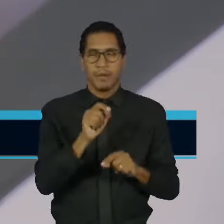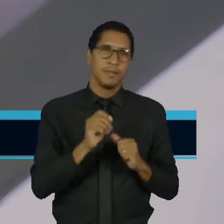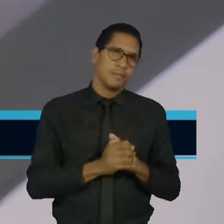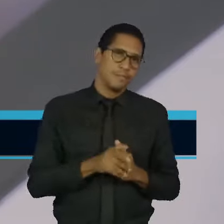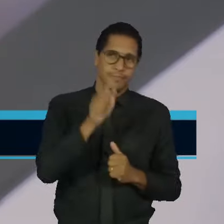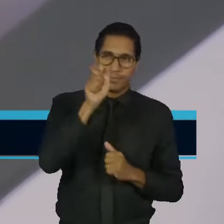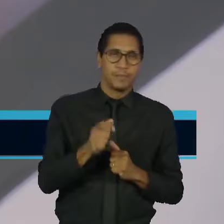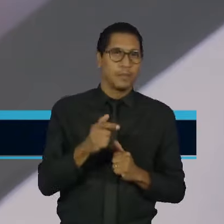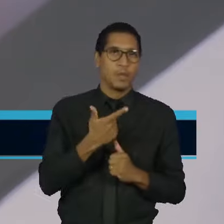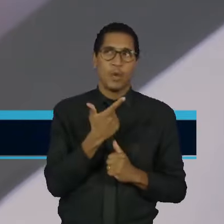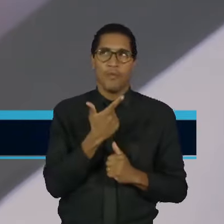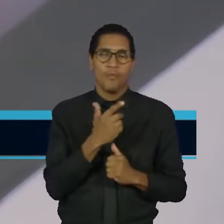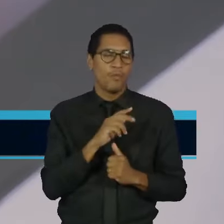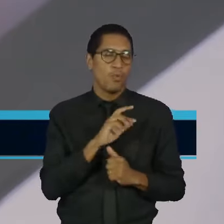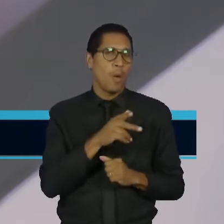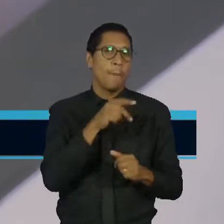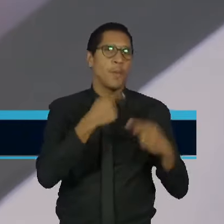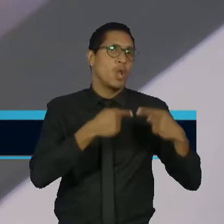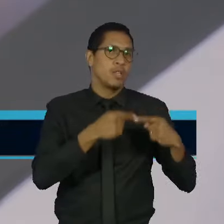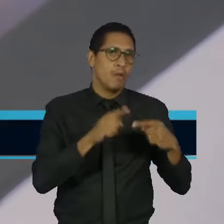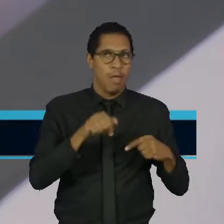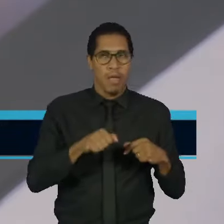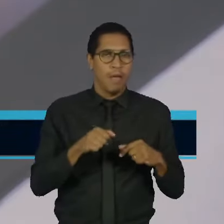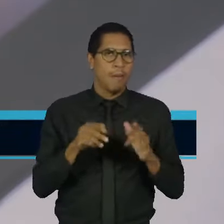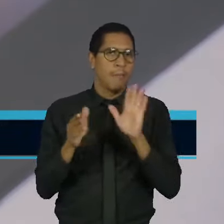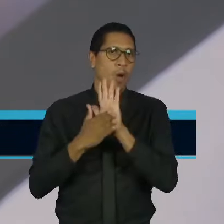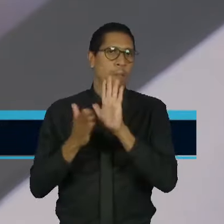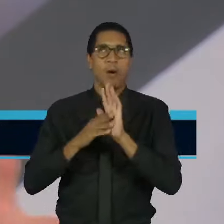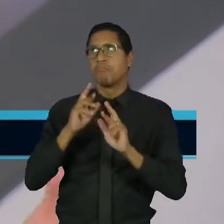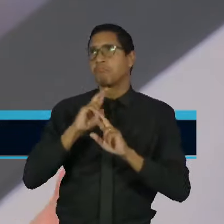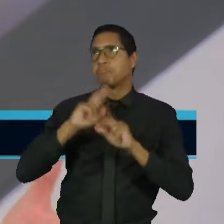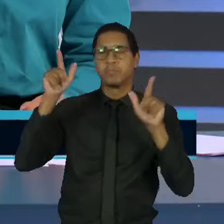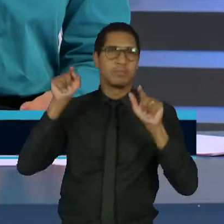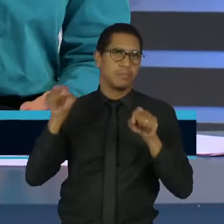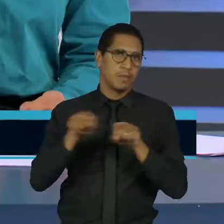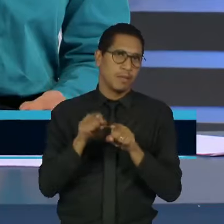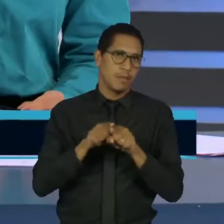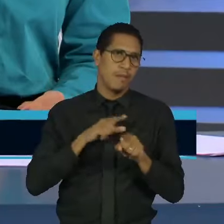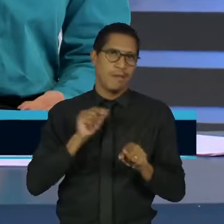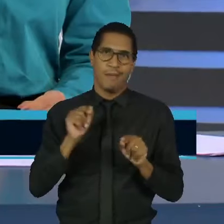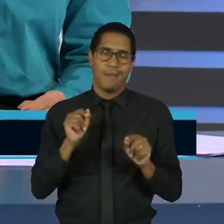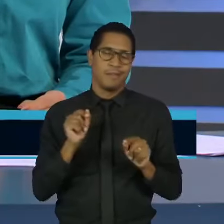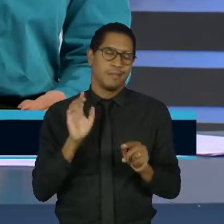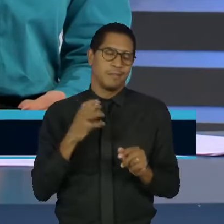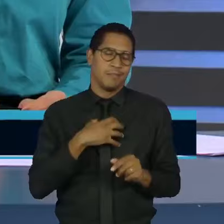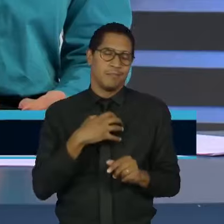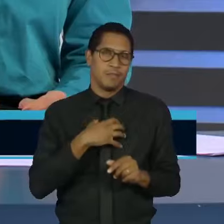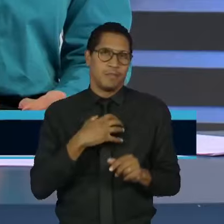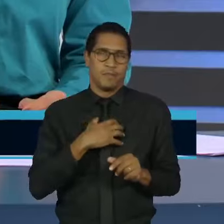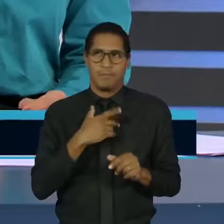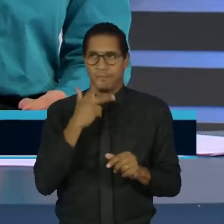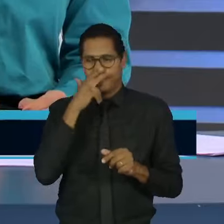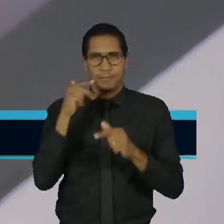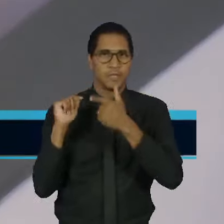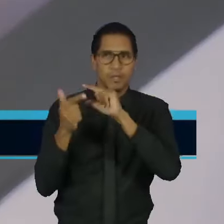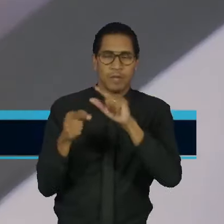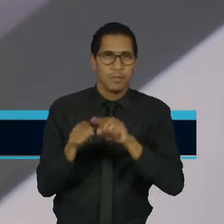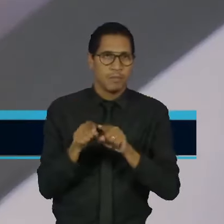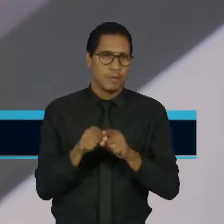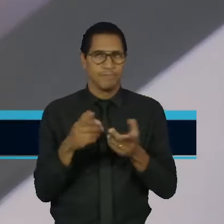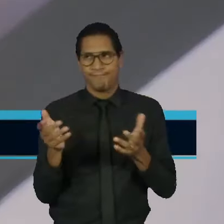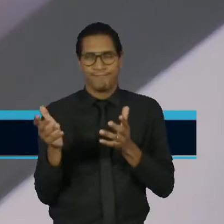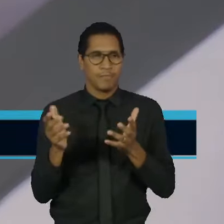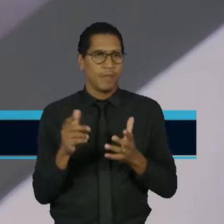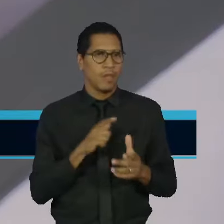propostas bastante heterodoxas e extremas, você pode esperar que o outro grupo vai fazer uma oposição radical, uma